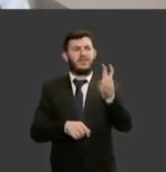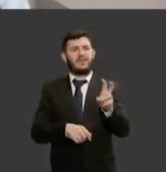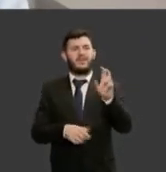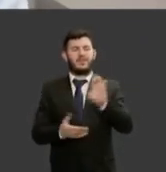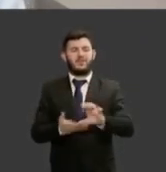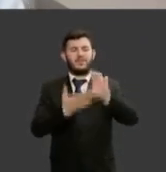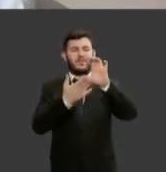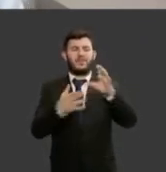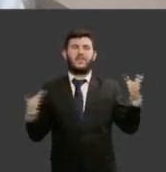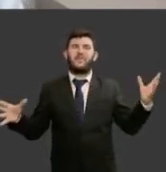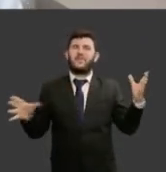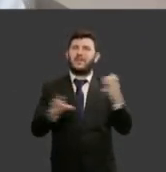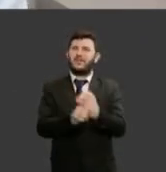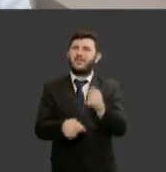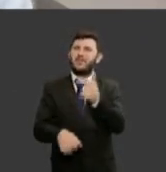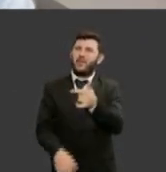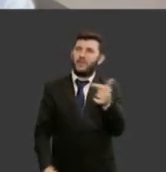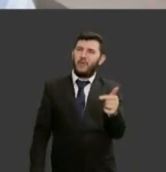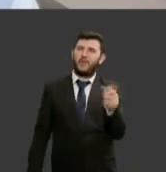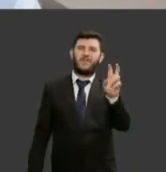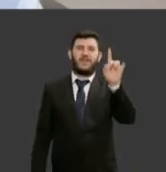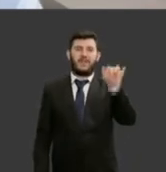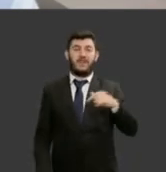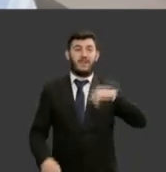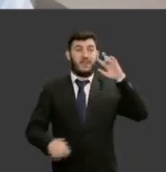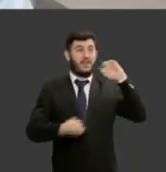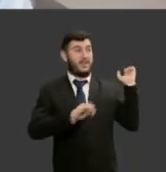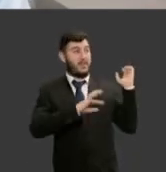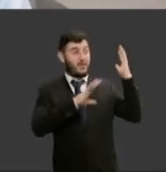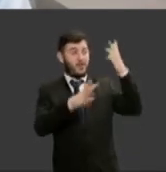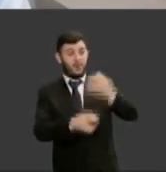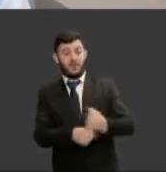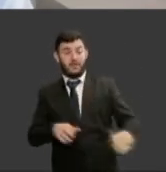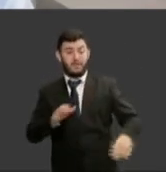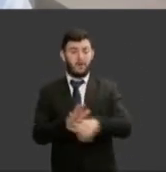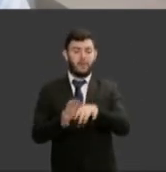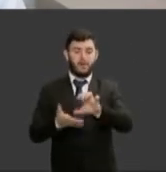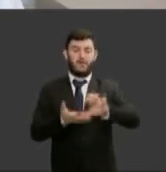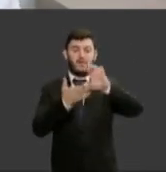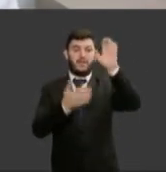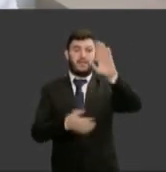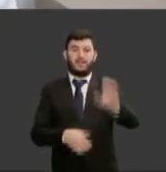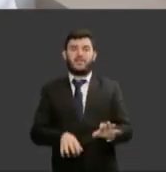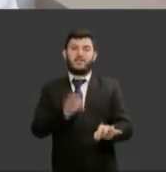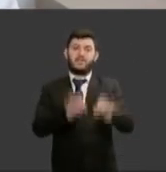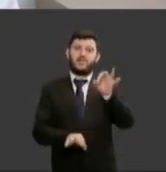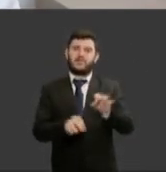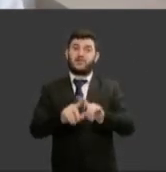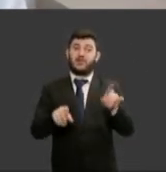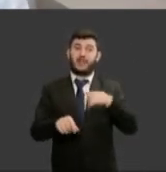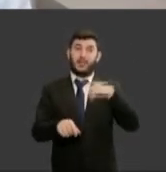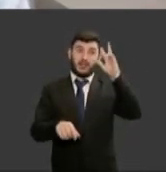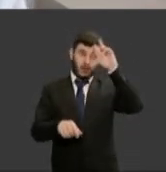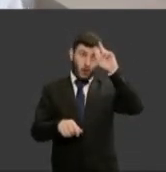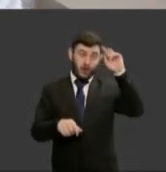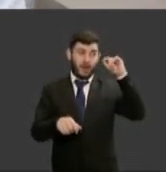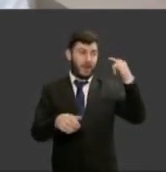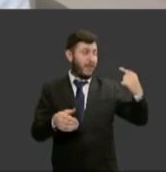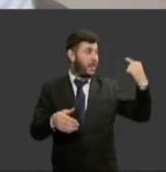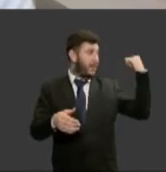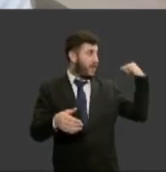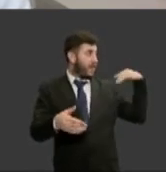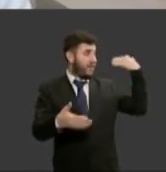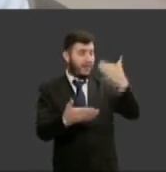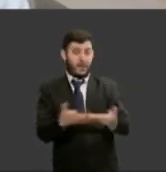conselheiros na sua história toda do Conselho Nacional de Justiça tivemos apenas 22 conselheiras então